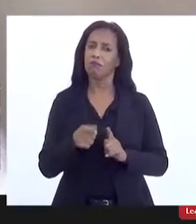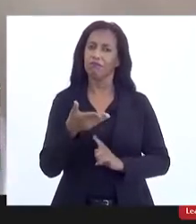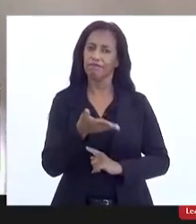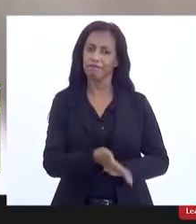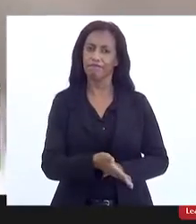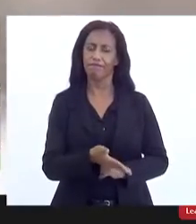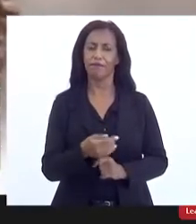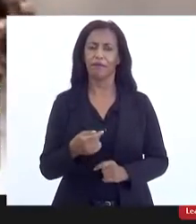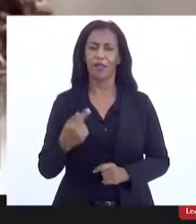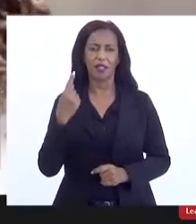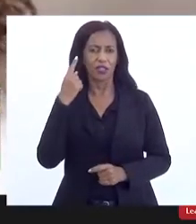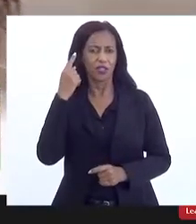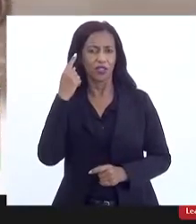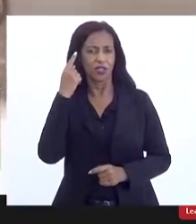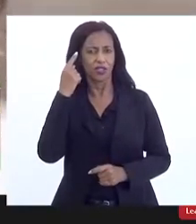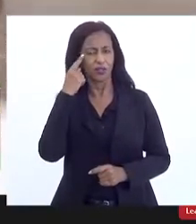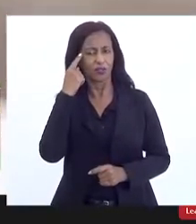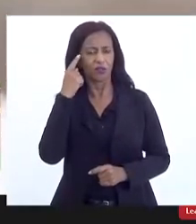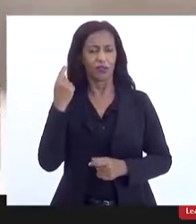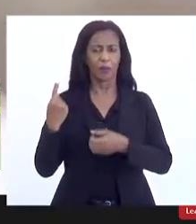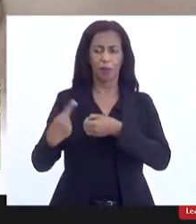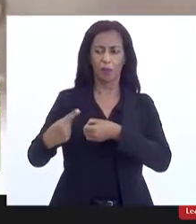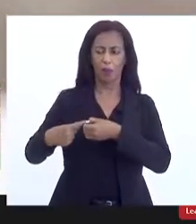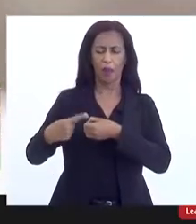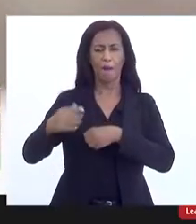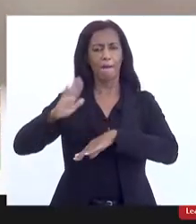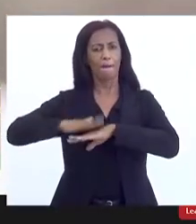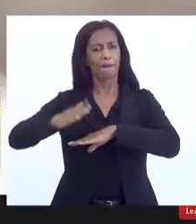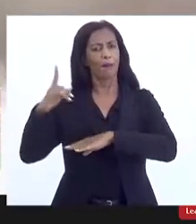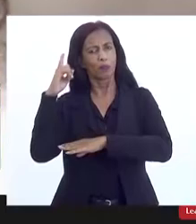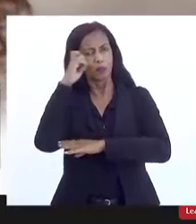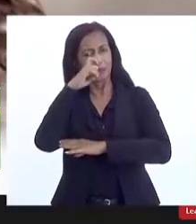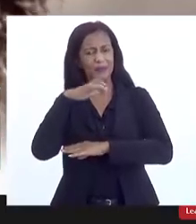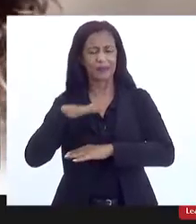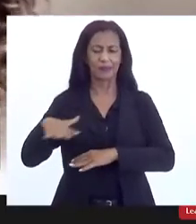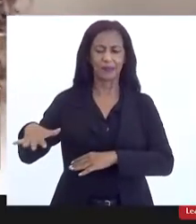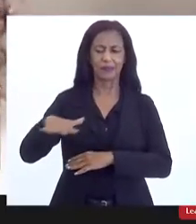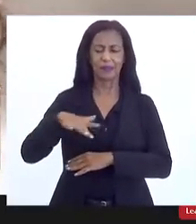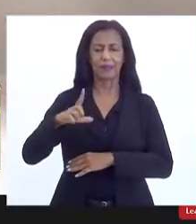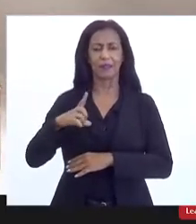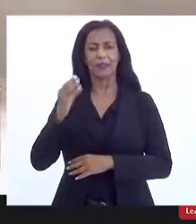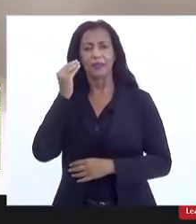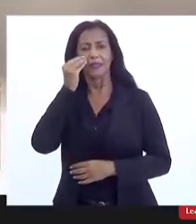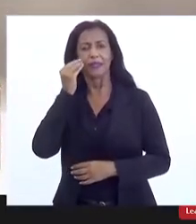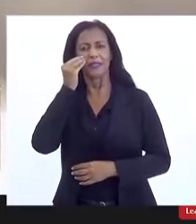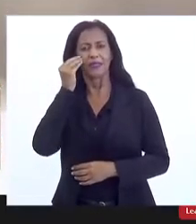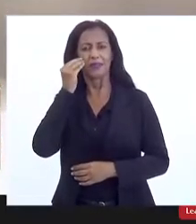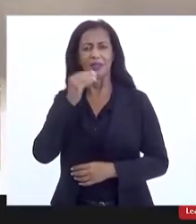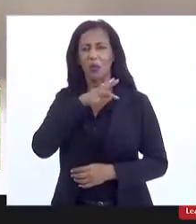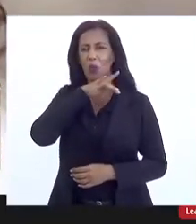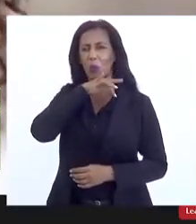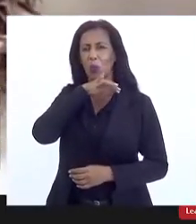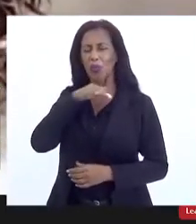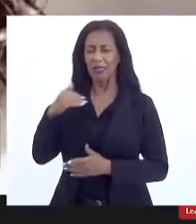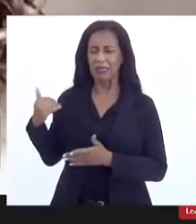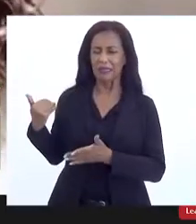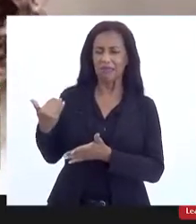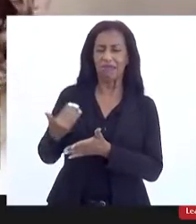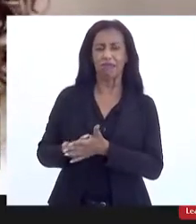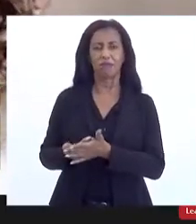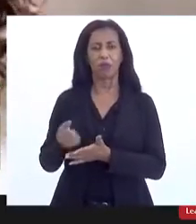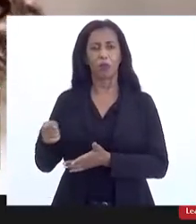que a gente enfrenta em termos de municípios das mais complexas do Estado, onde há experiências negativas recentes com